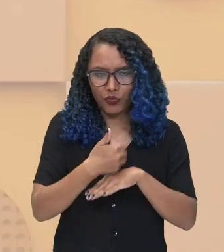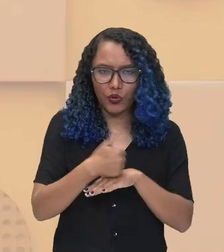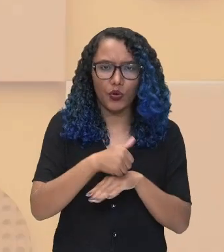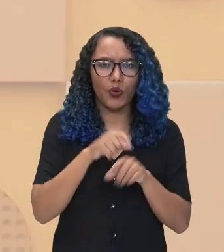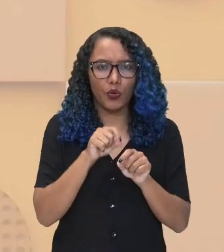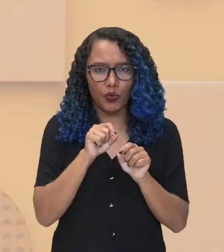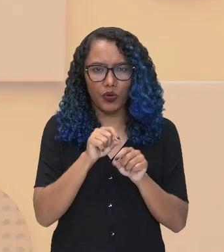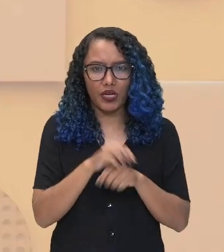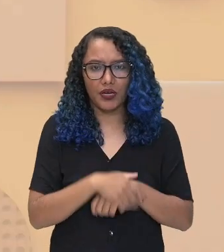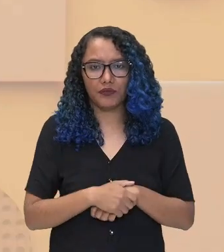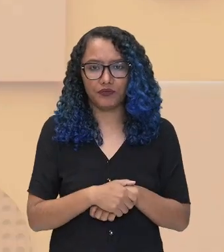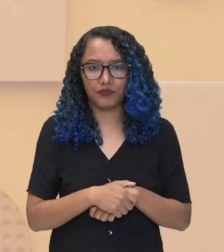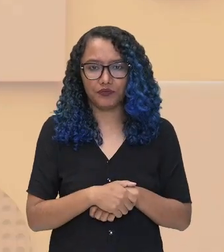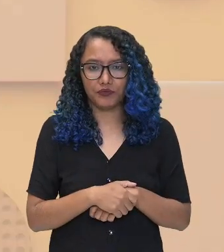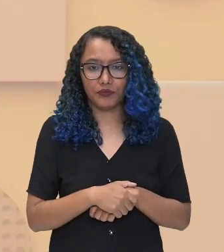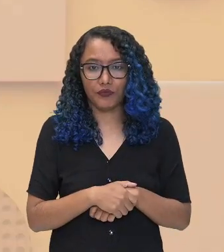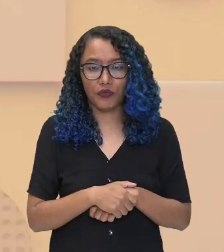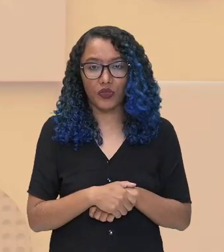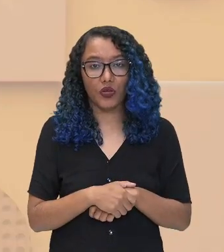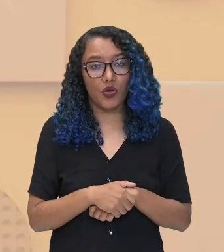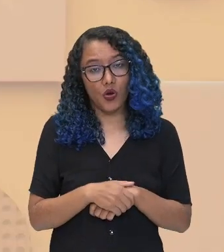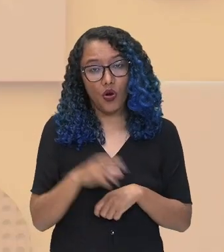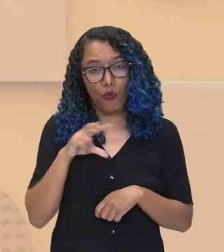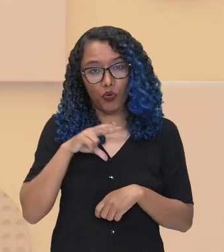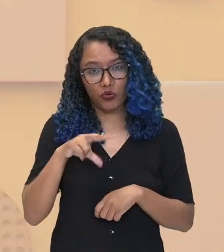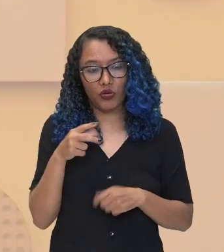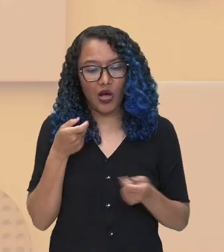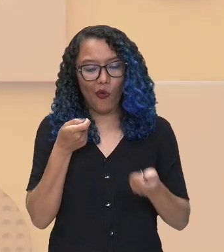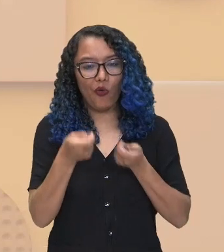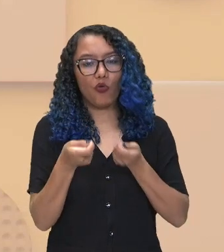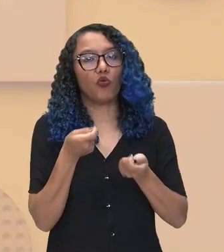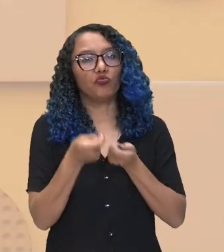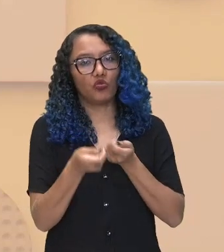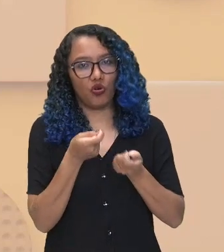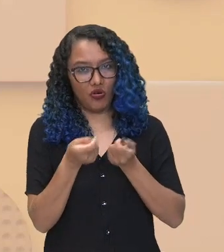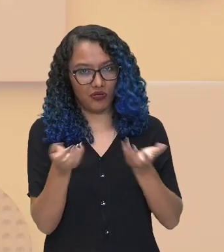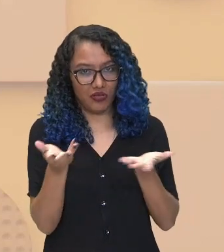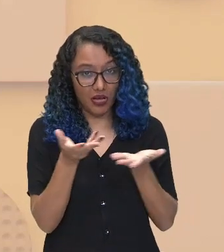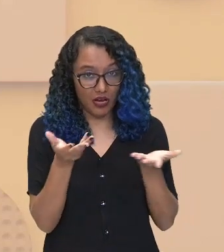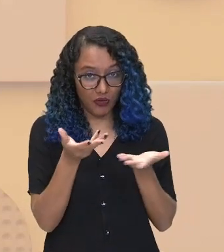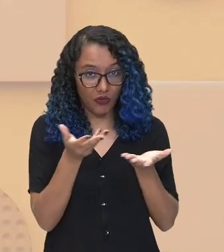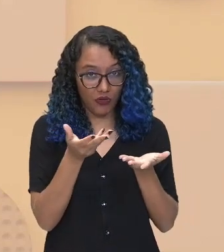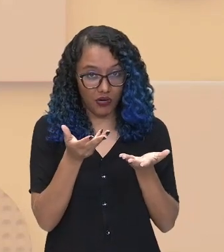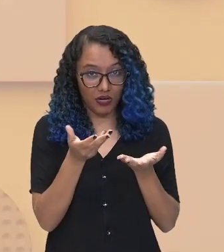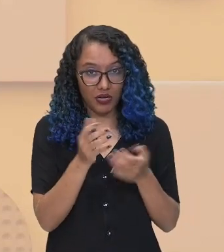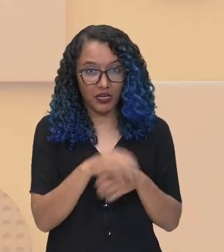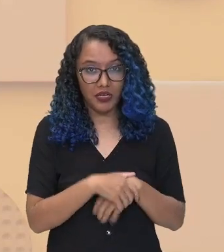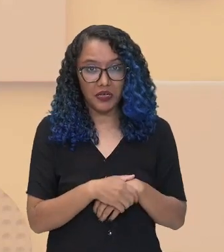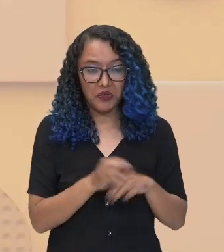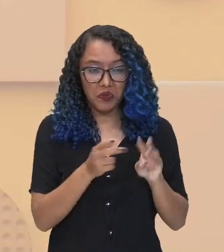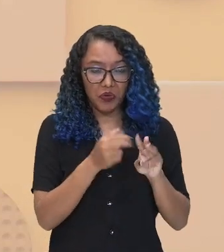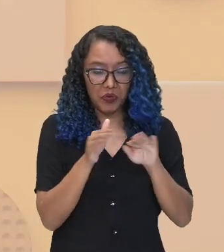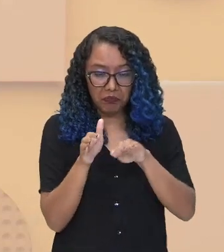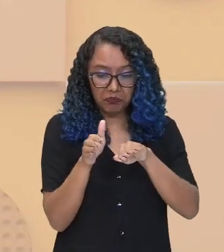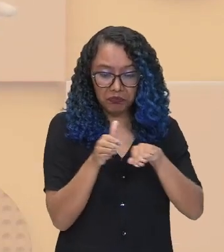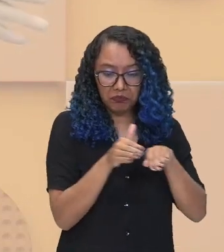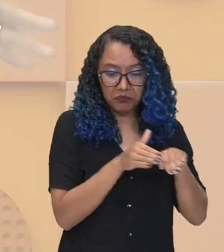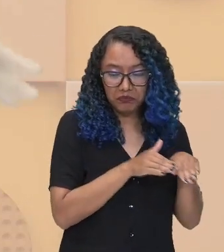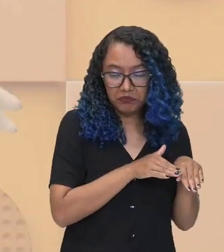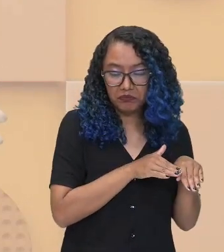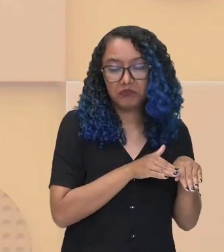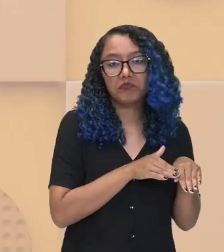absorvida pela coroa portuguesa, para ser ali administrada pela coroa portuguesa. E os temiminóis, eles são